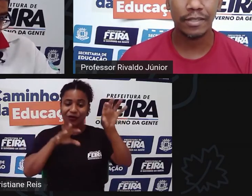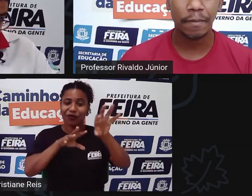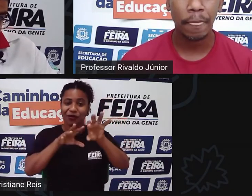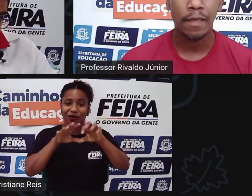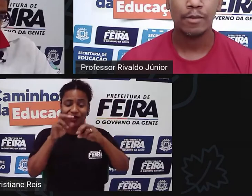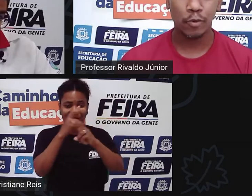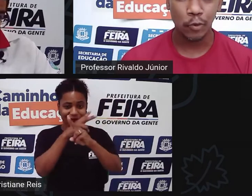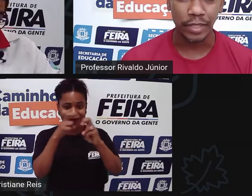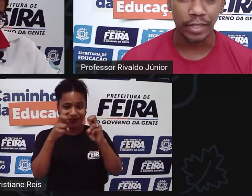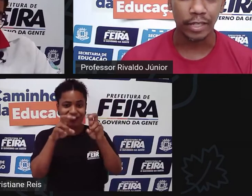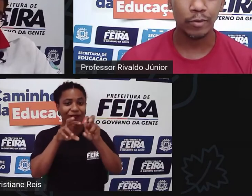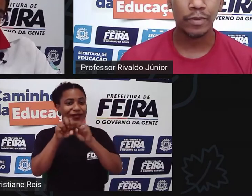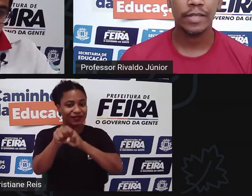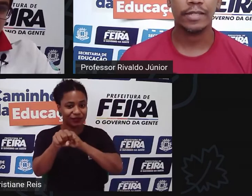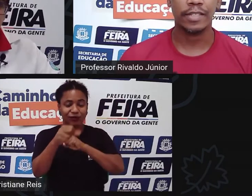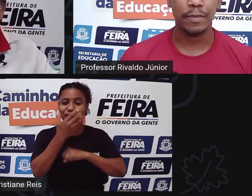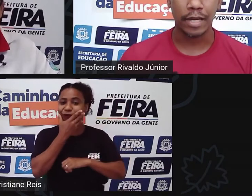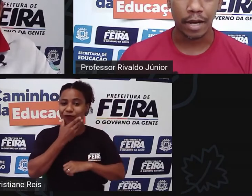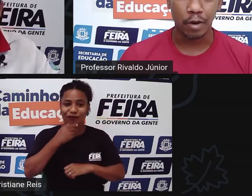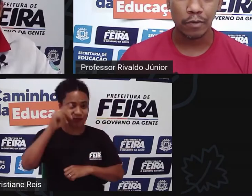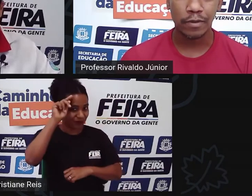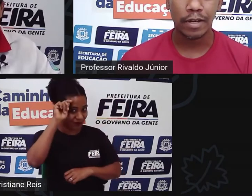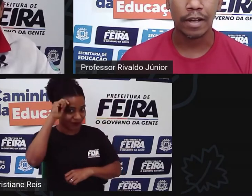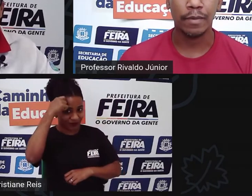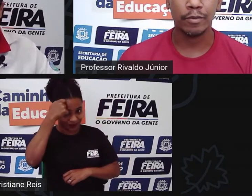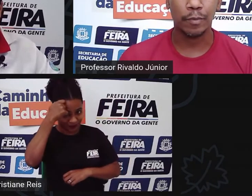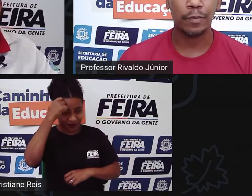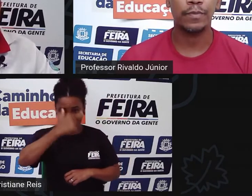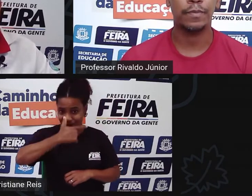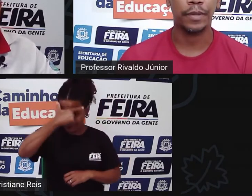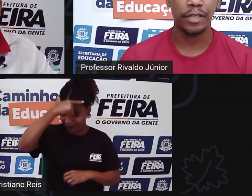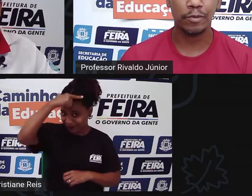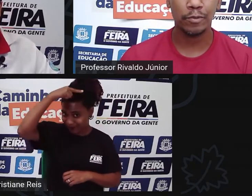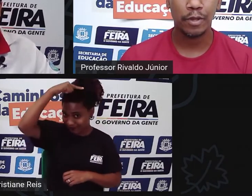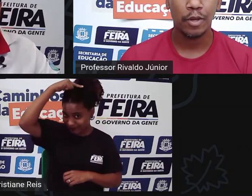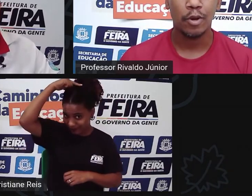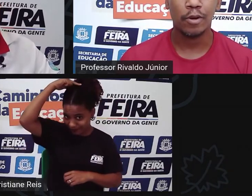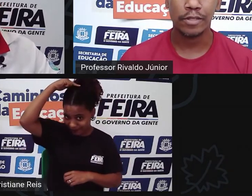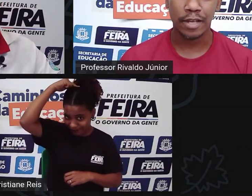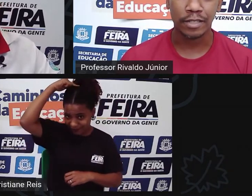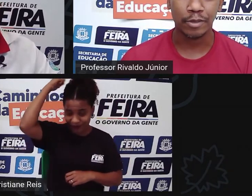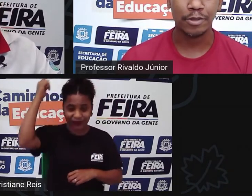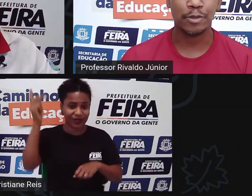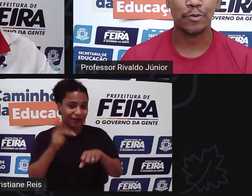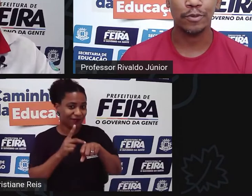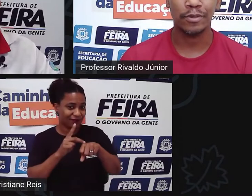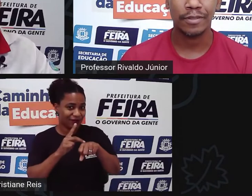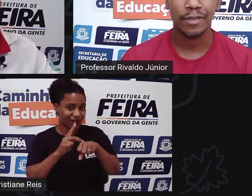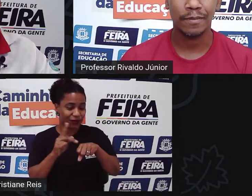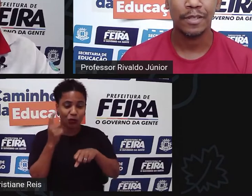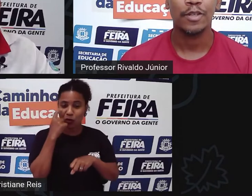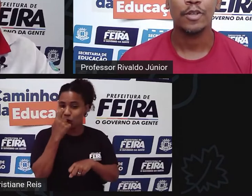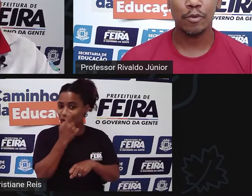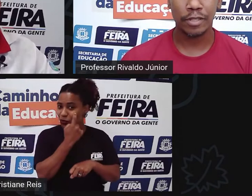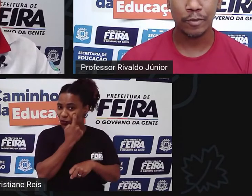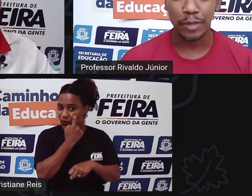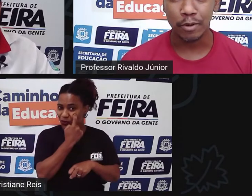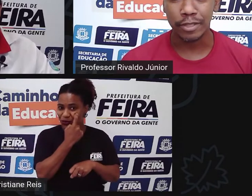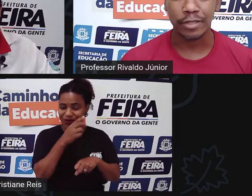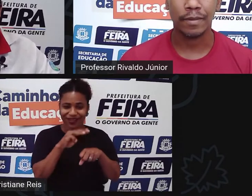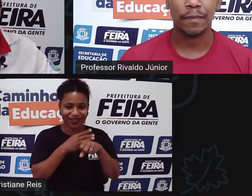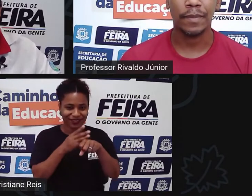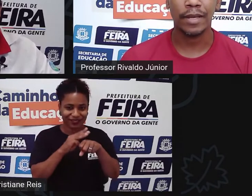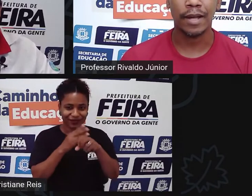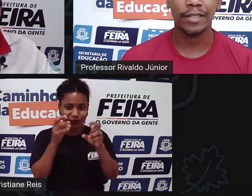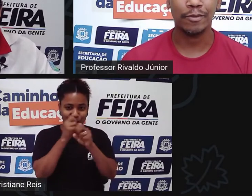Santana. Sou um homem negro, semical, cabelo preto, olhos castanhos escuros. Estou usando um